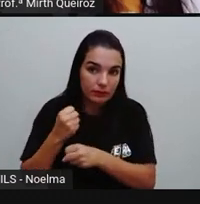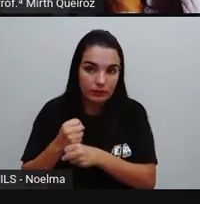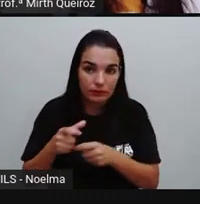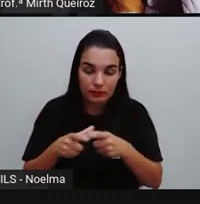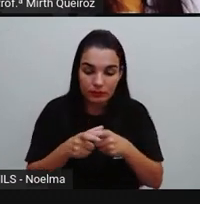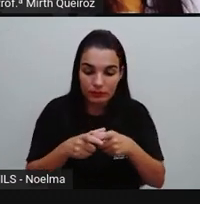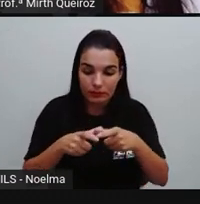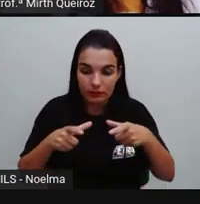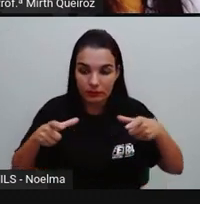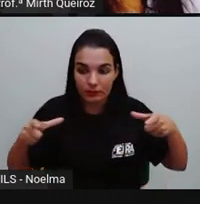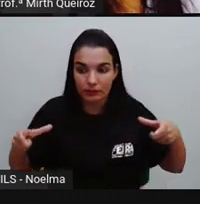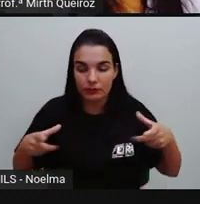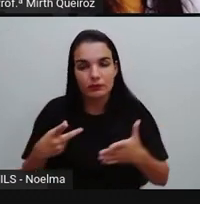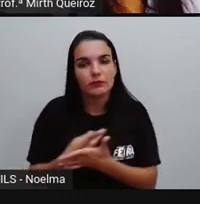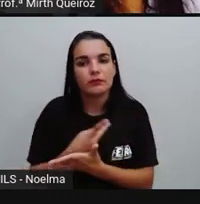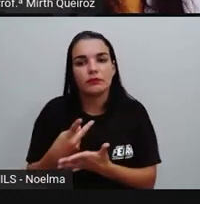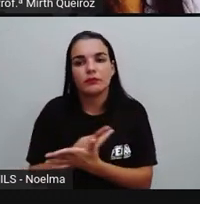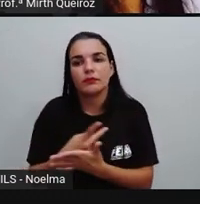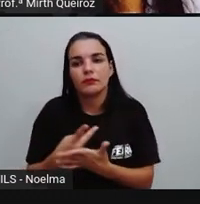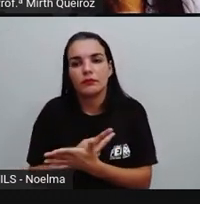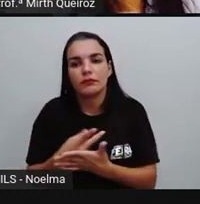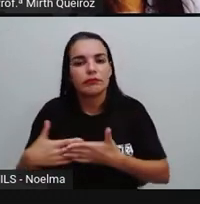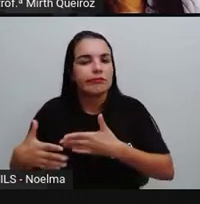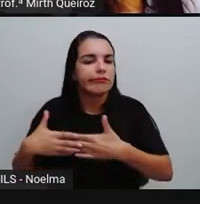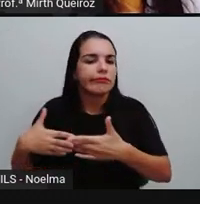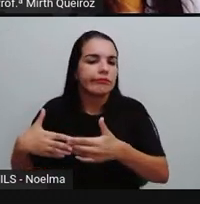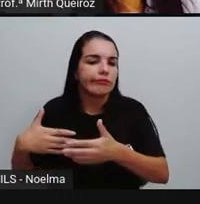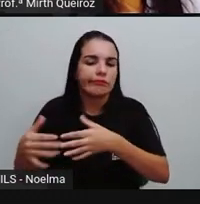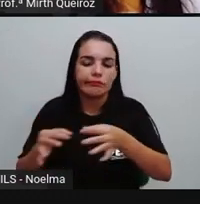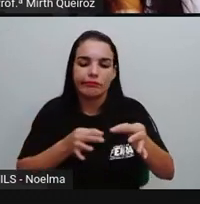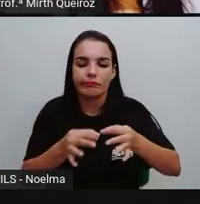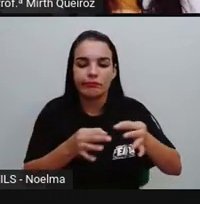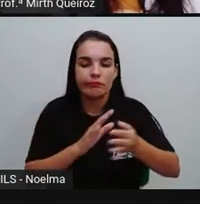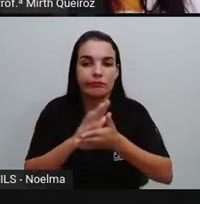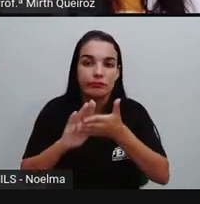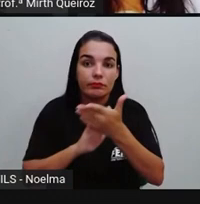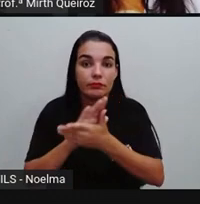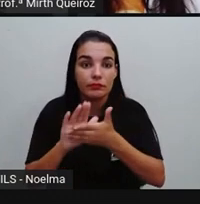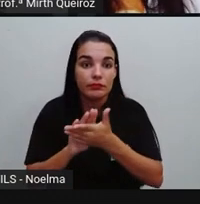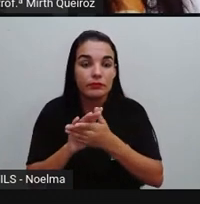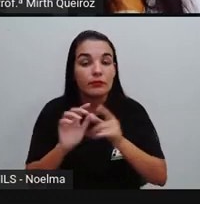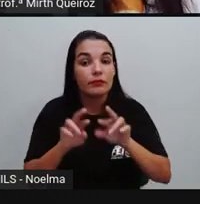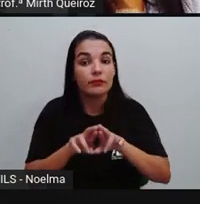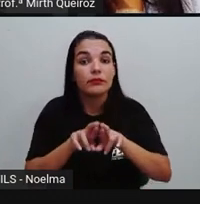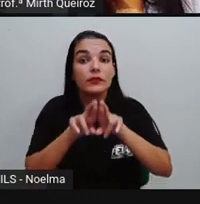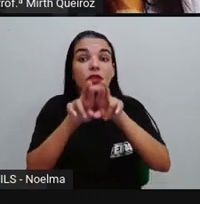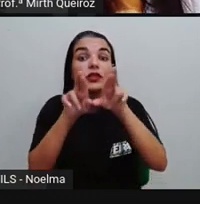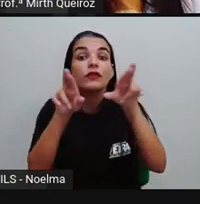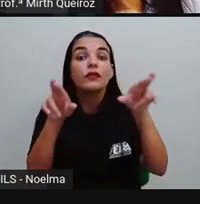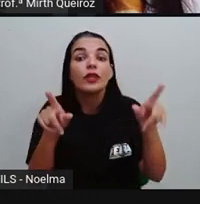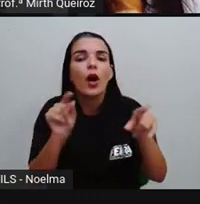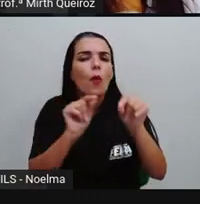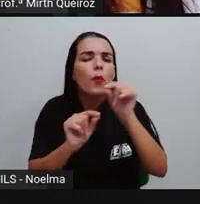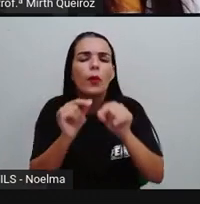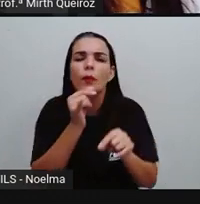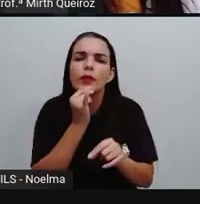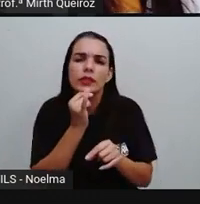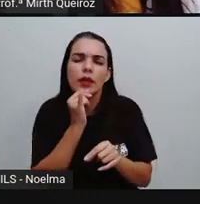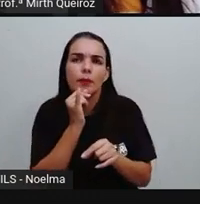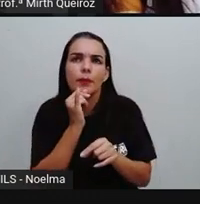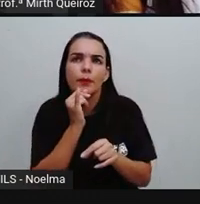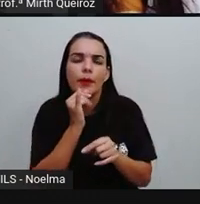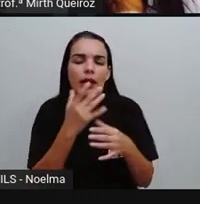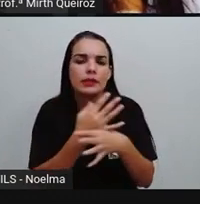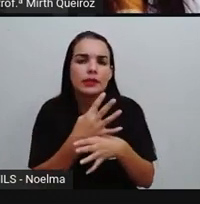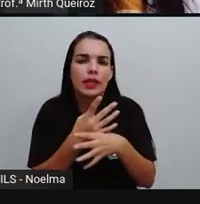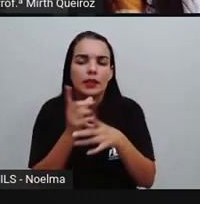crescem de forma aí muito aleatória, muito de forma desorganizada. Diferente de, por exemplo, Brasília,